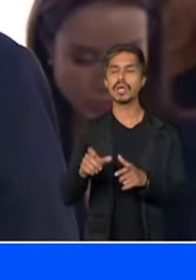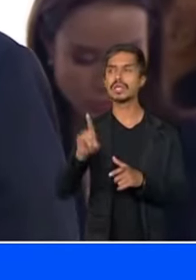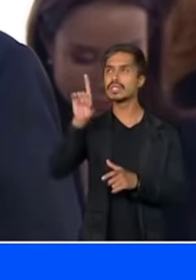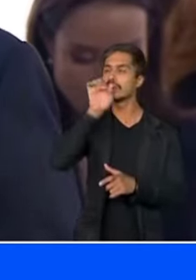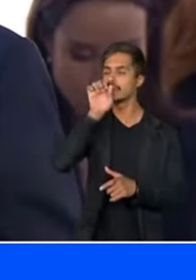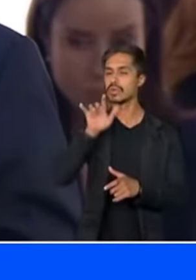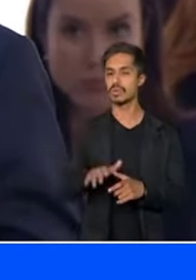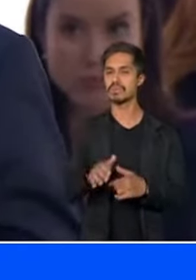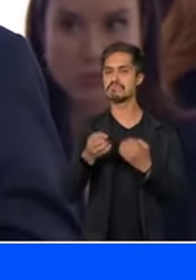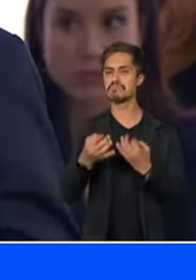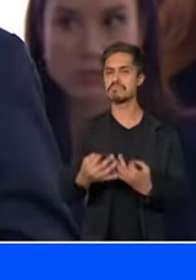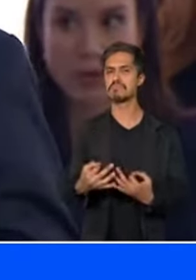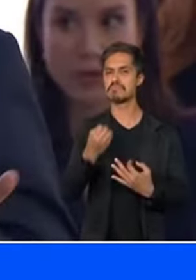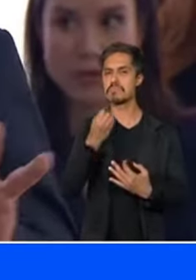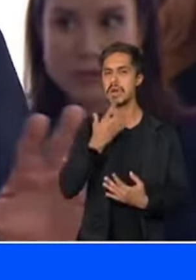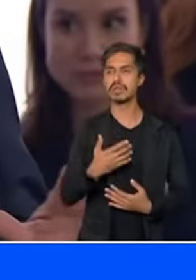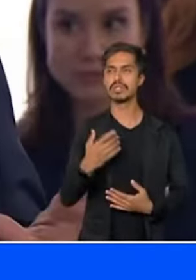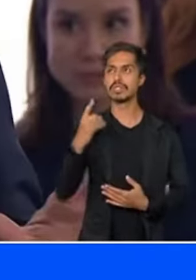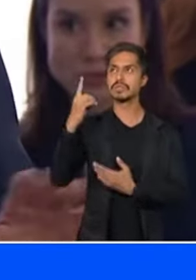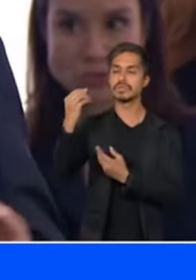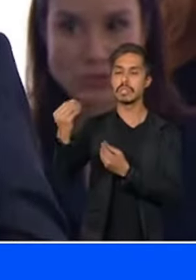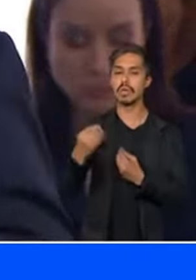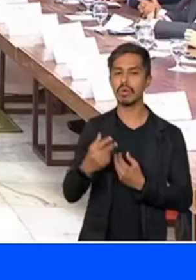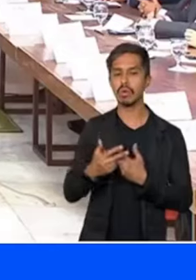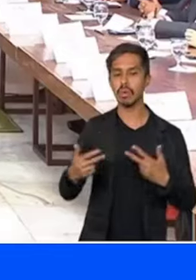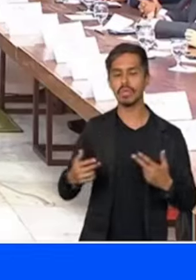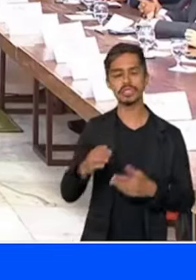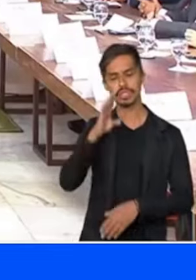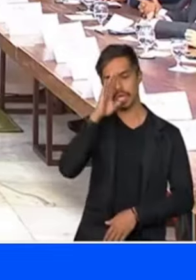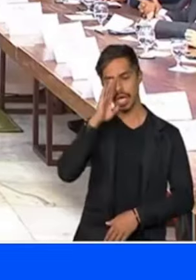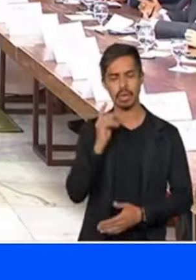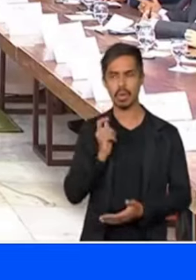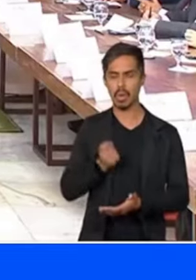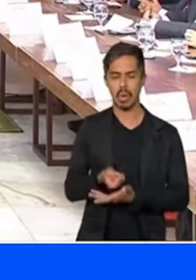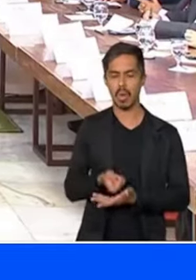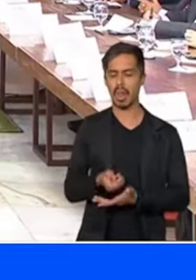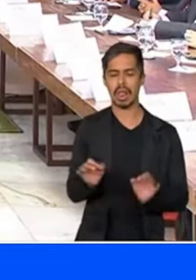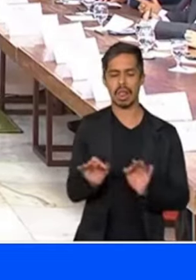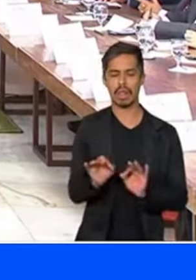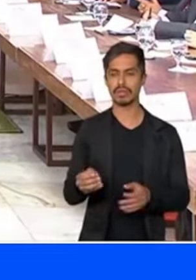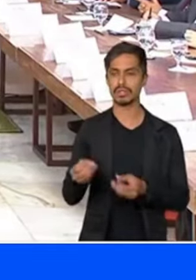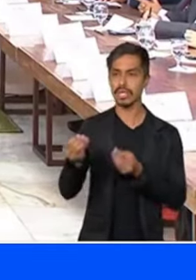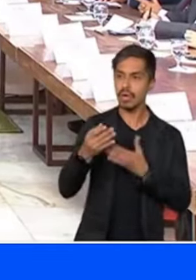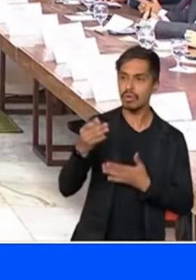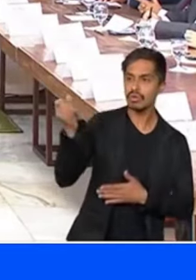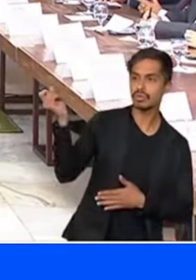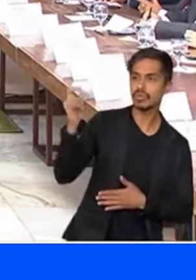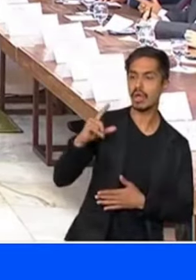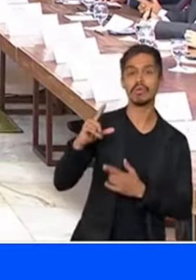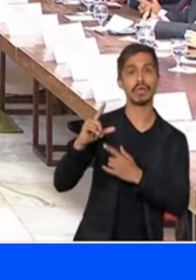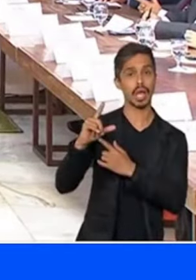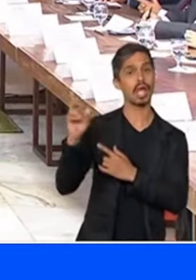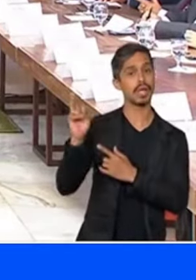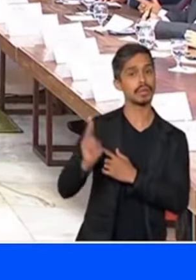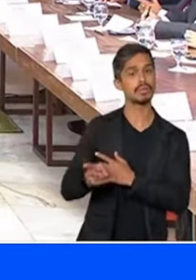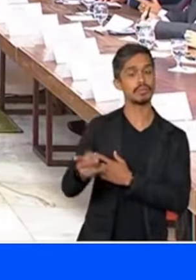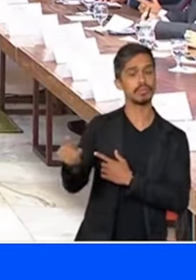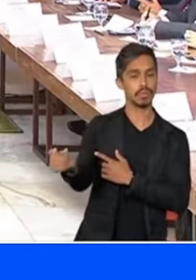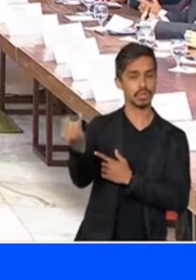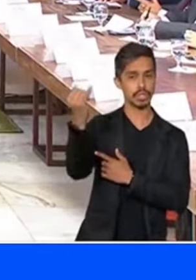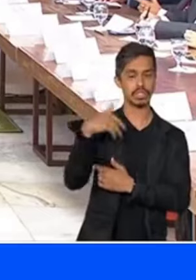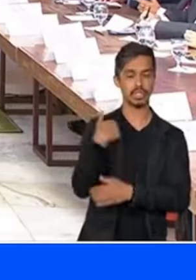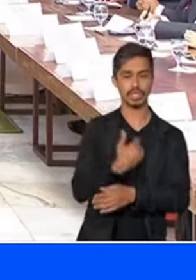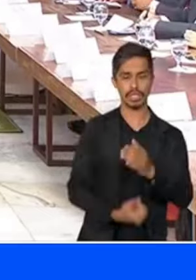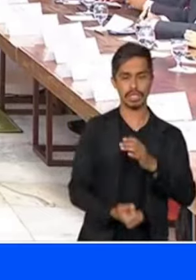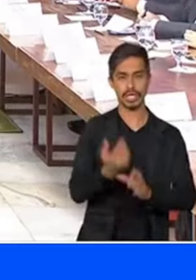Deus Deus nos deu algumas coisas de graça Não cobrou nada Deu o sol, que é muito importante para a gente produzir